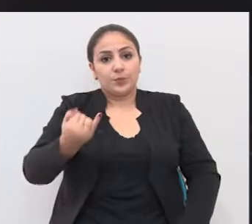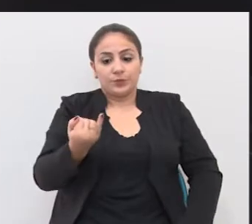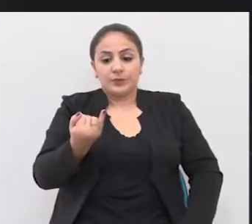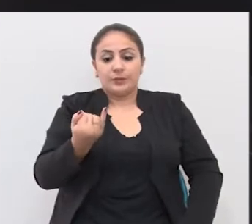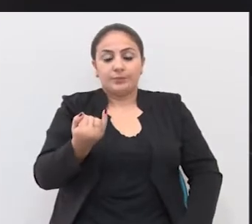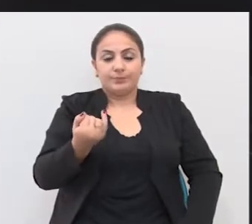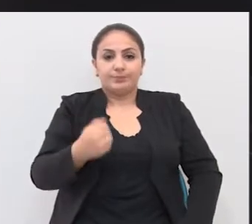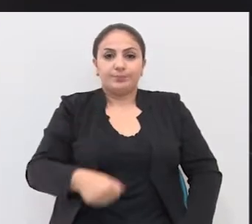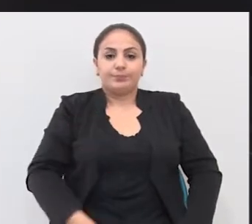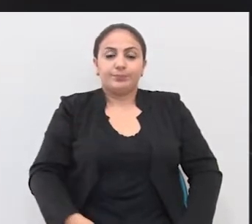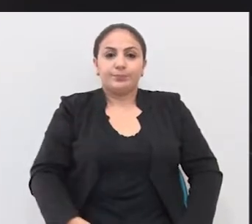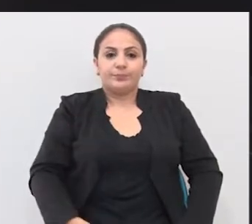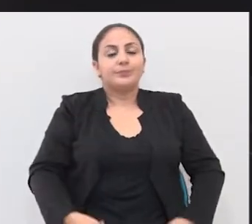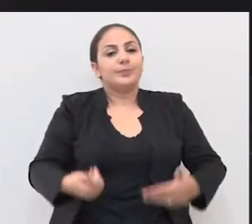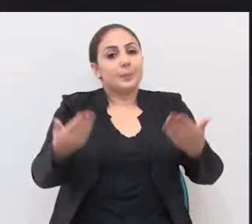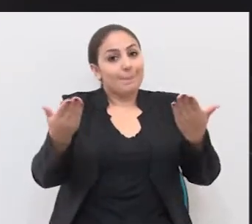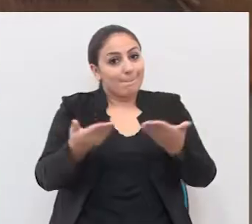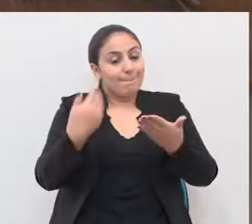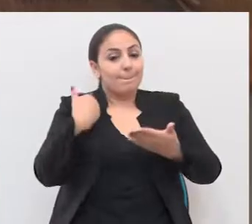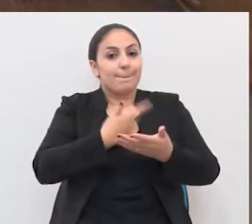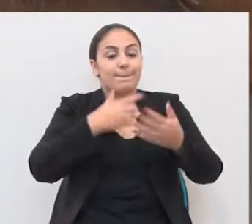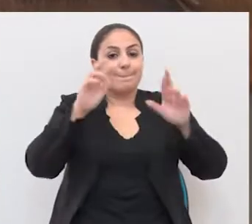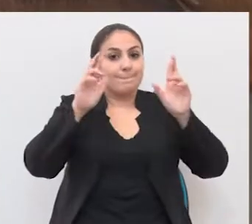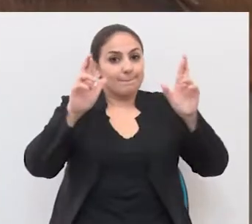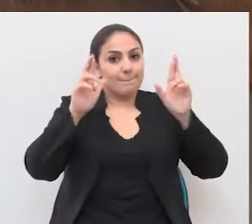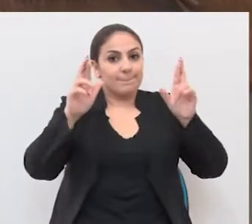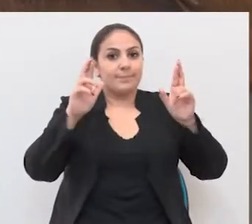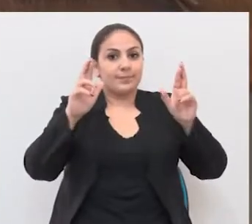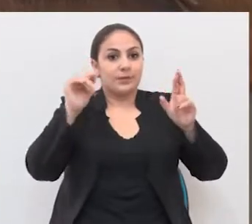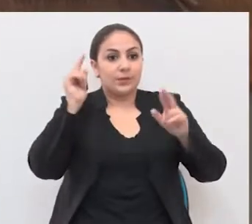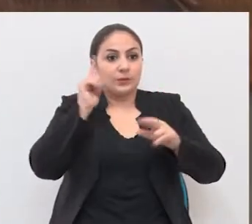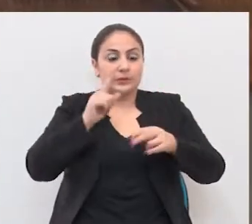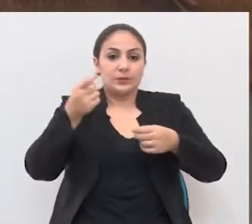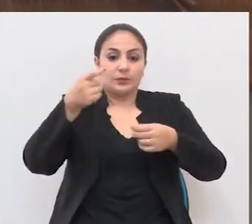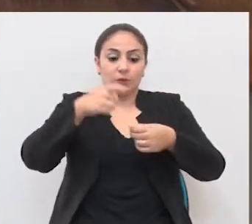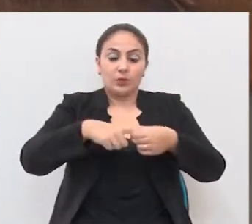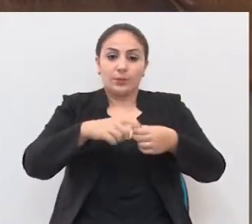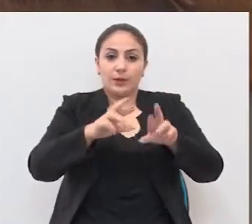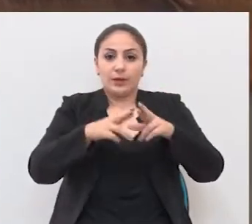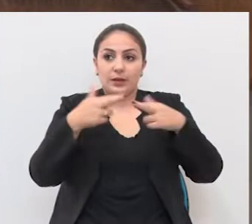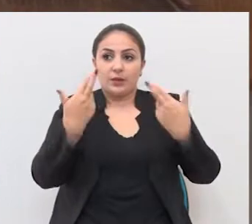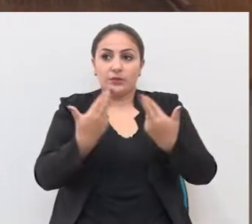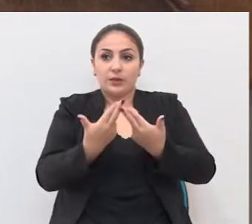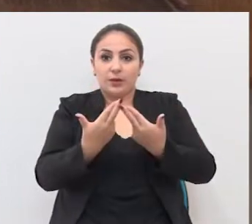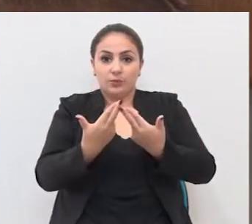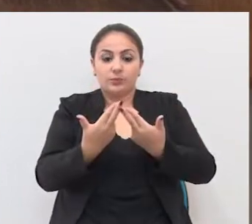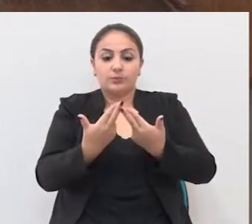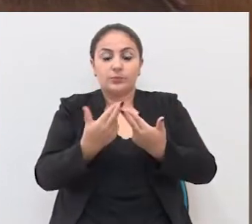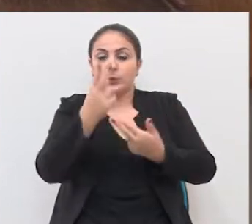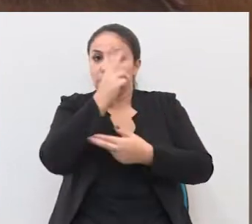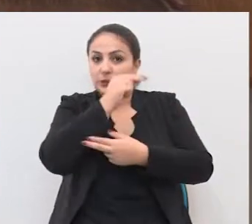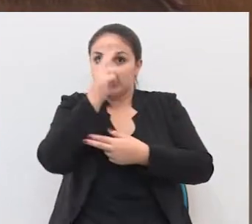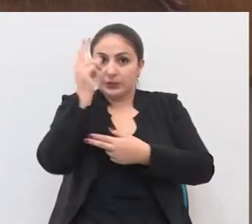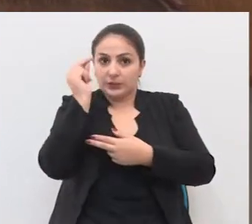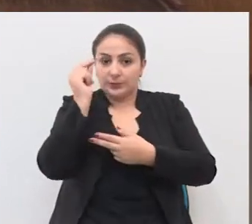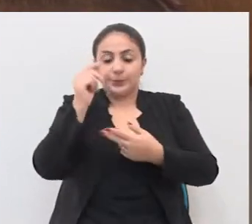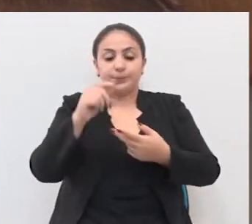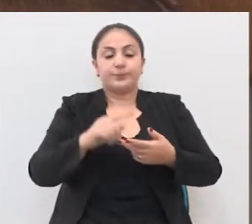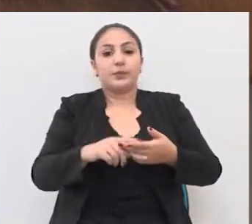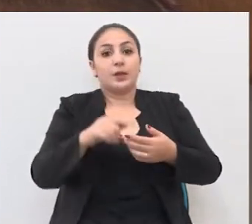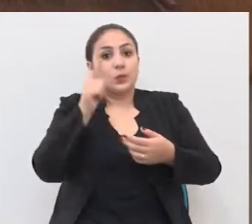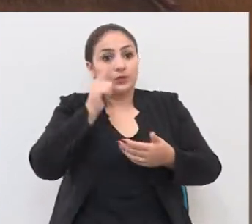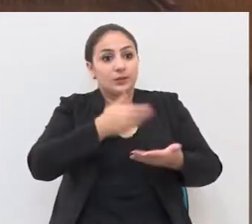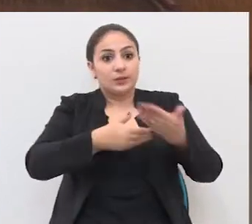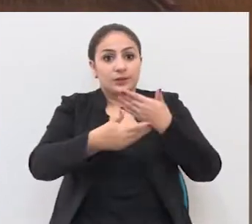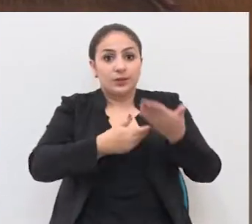proveitosa. Vai dar para aproveitar bastante. E agora a gente espera ainda contar com uma reunião com o executivo, que o